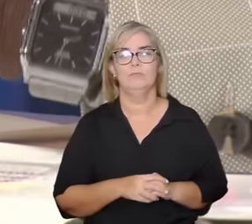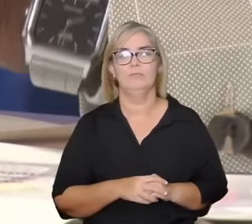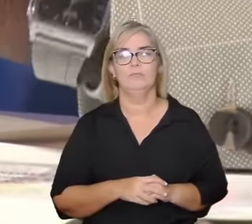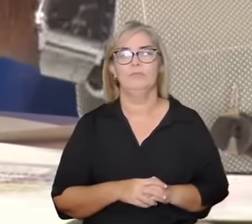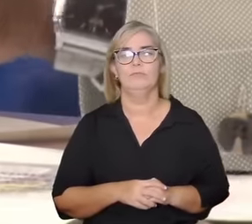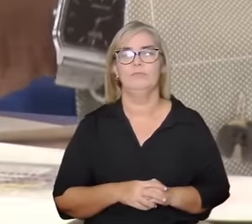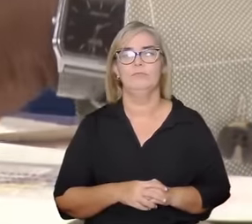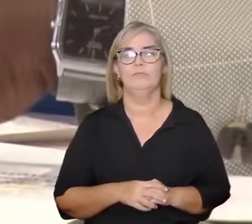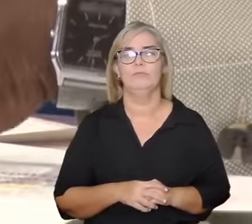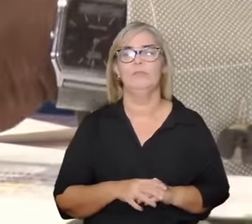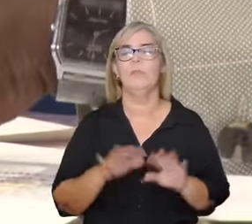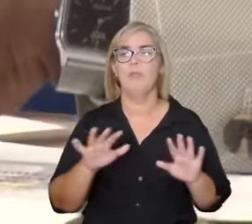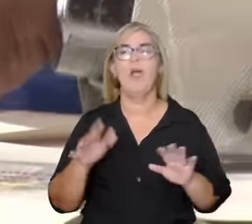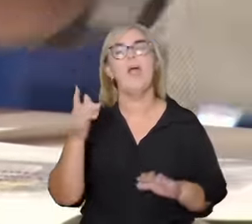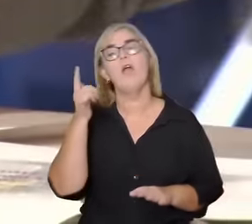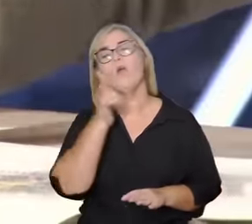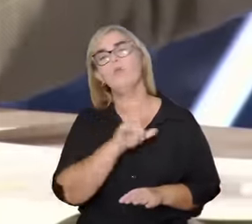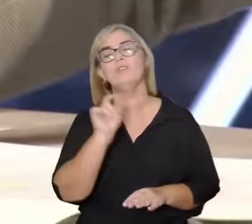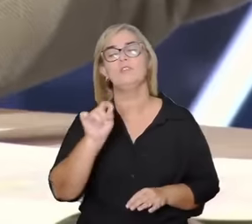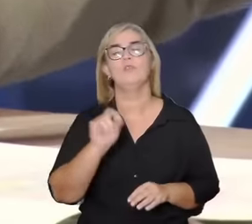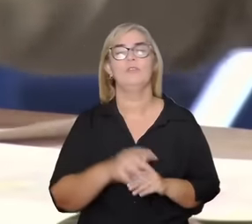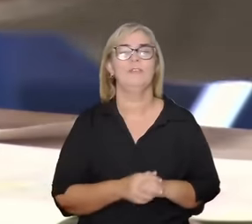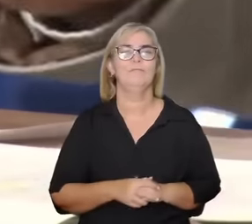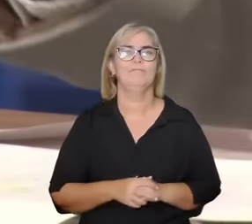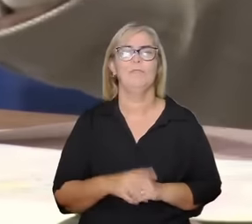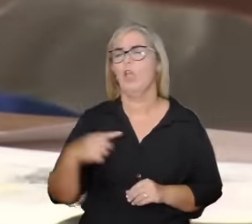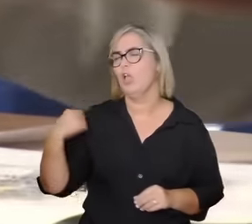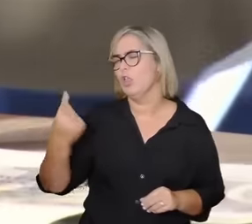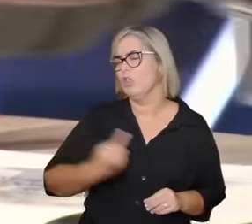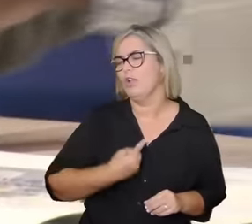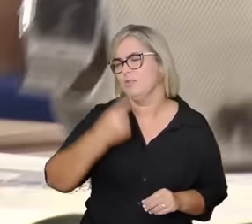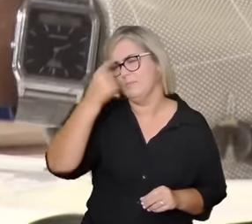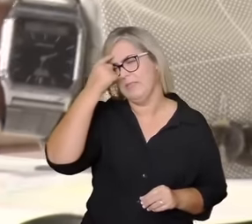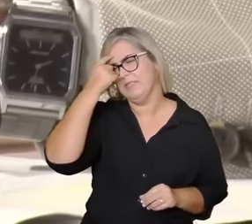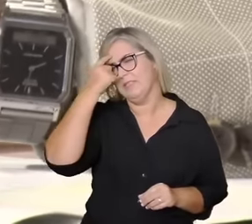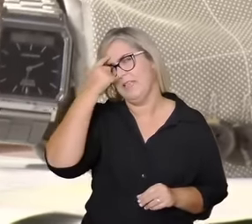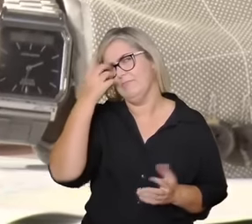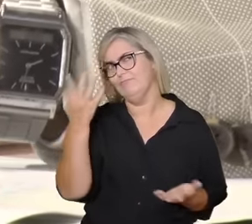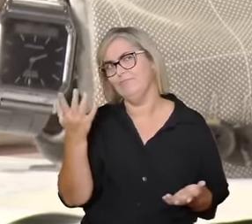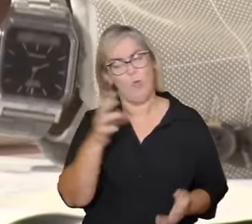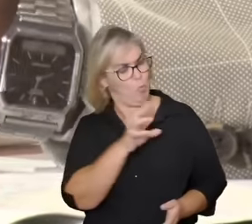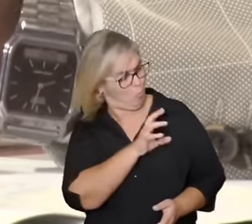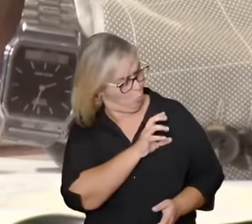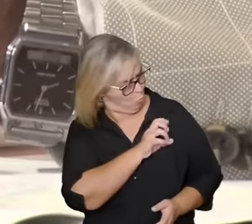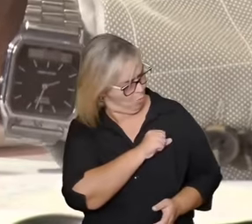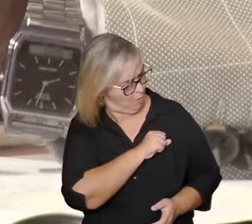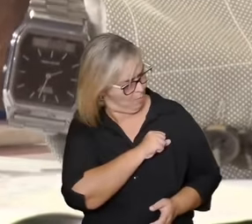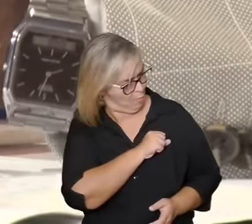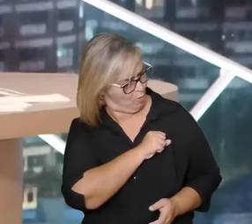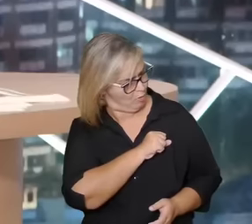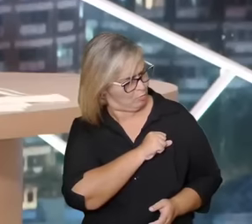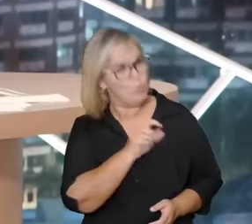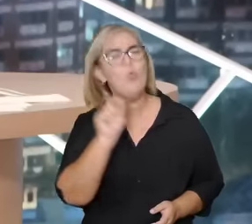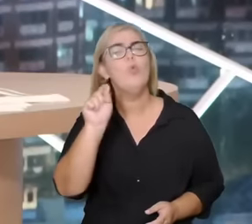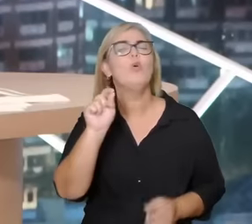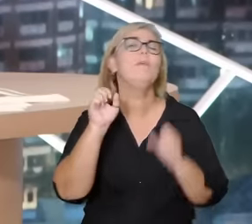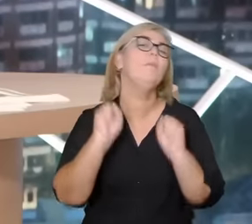justamente a gente pensar o pode o amor o que o amor pode fazer